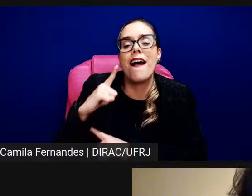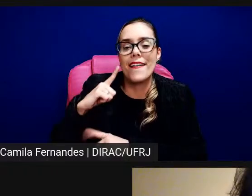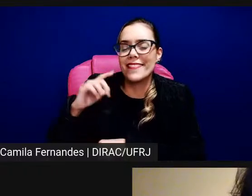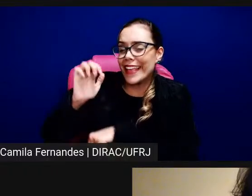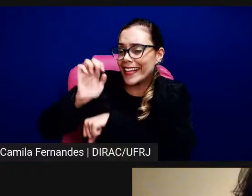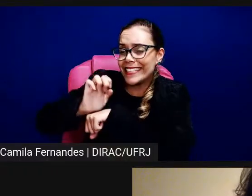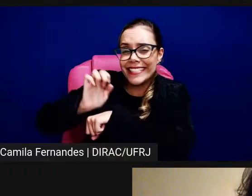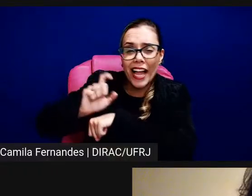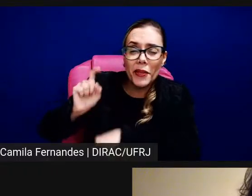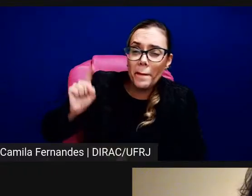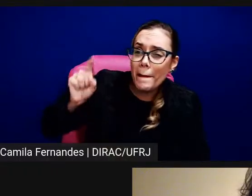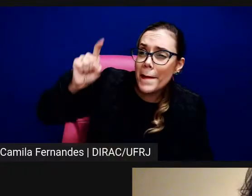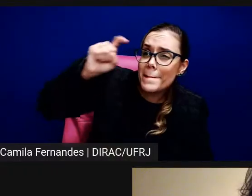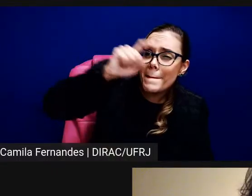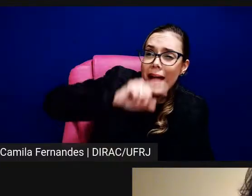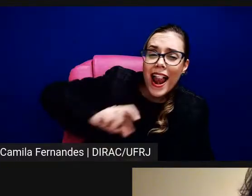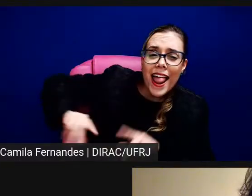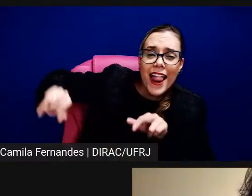fora do Brasil